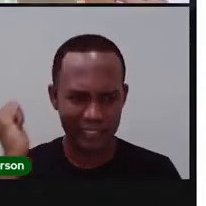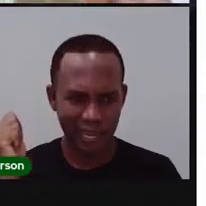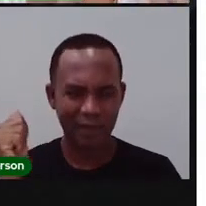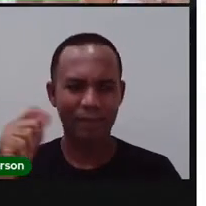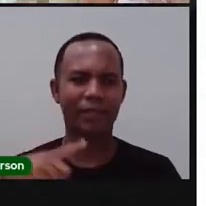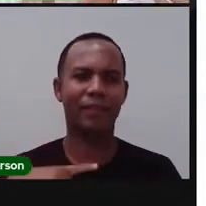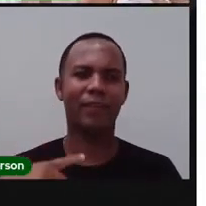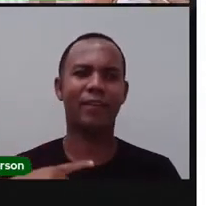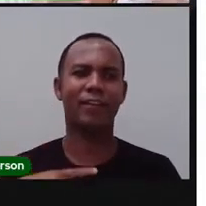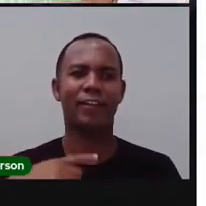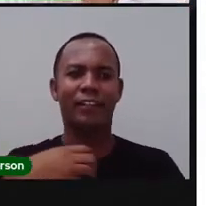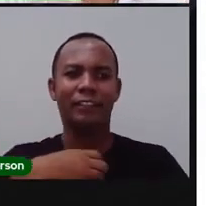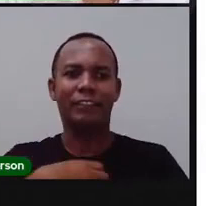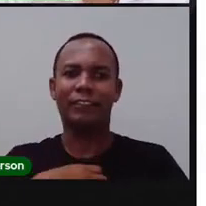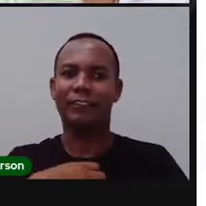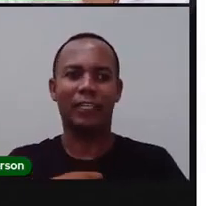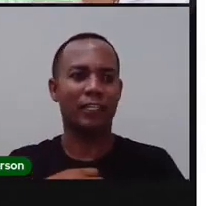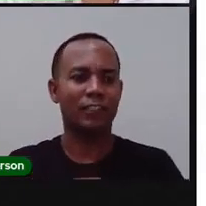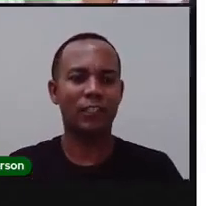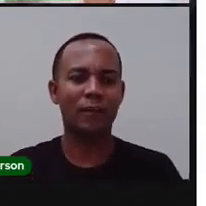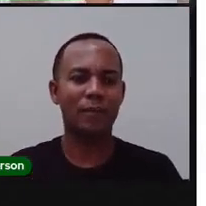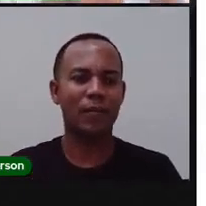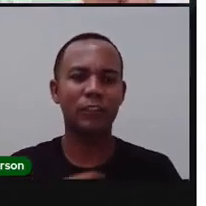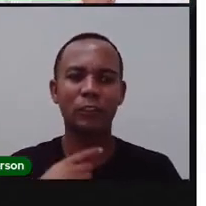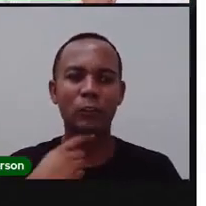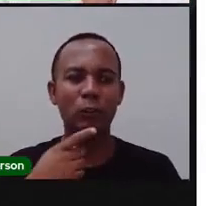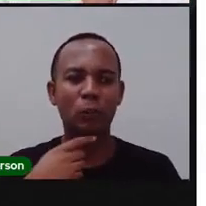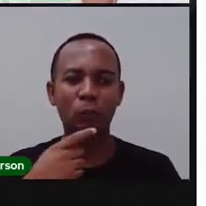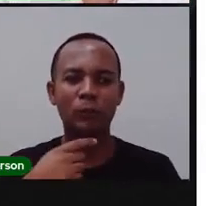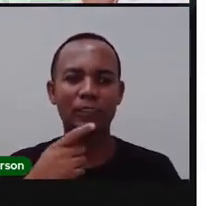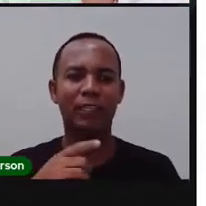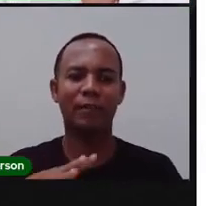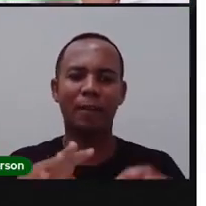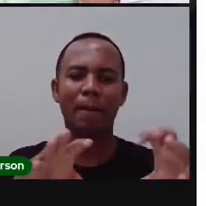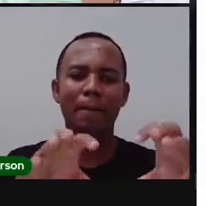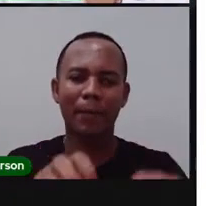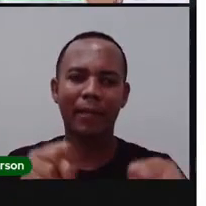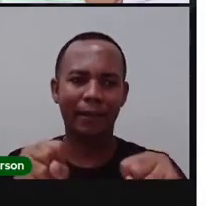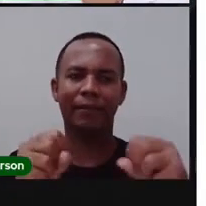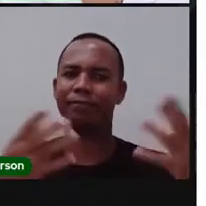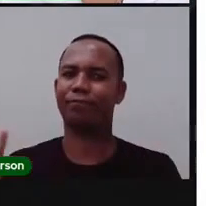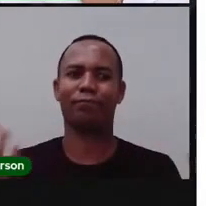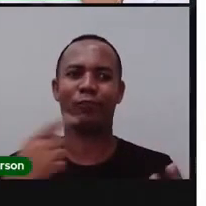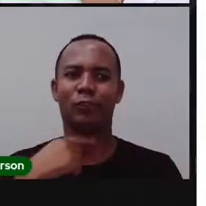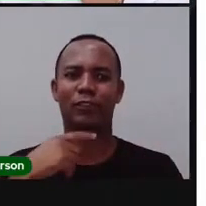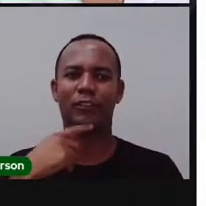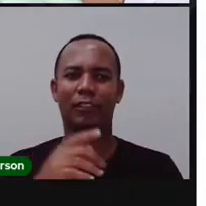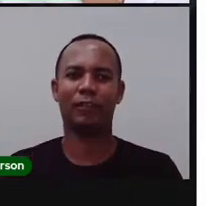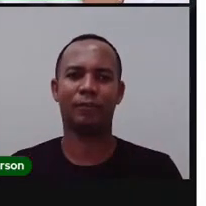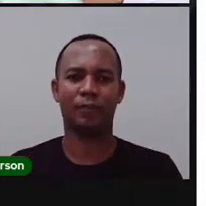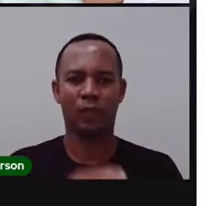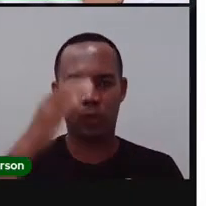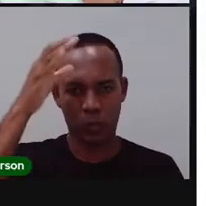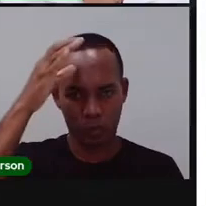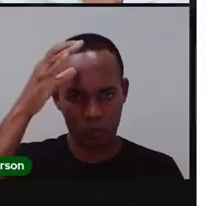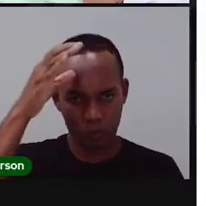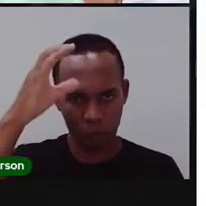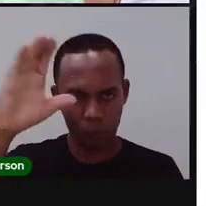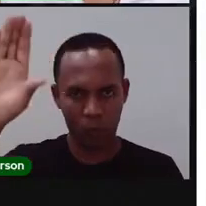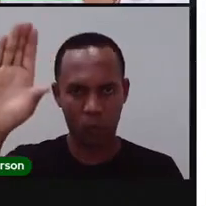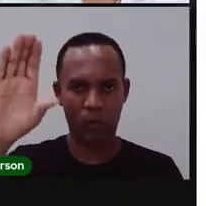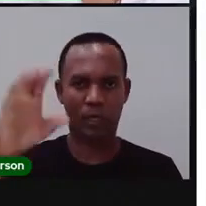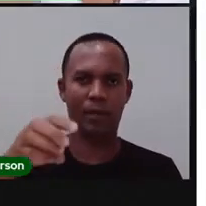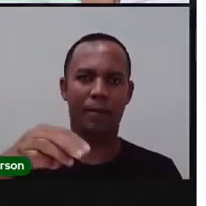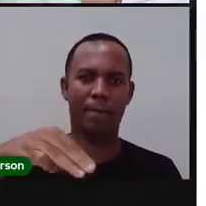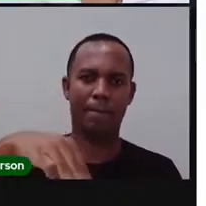eu sinto ou que eu visualizo, mas que eu não posso o quê? Pegar. Vamos lá. Cultura material. É o quê?